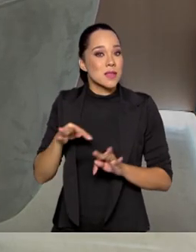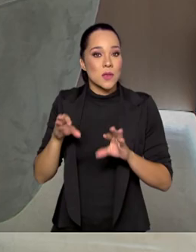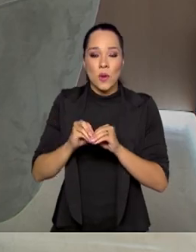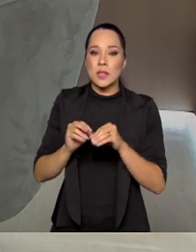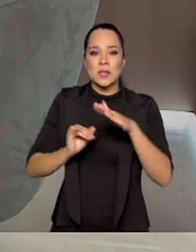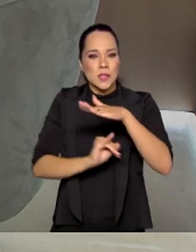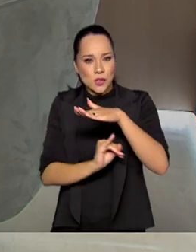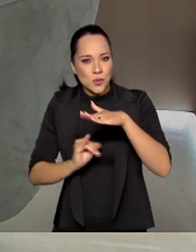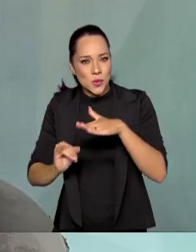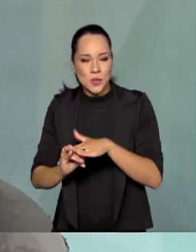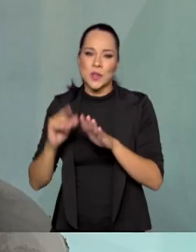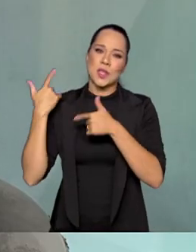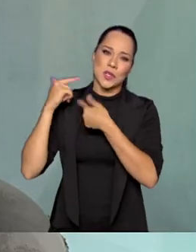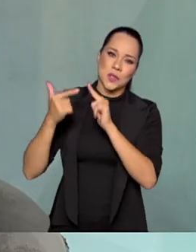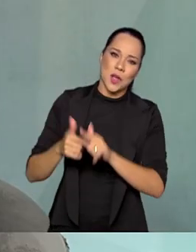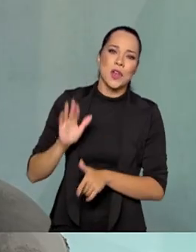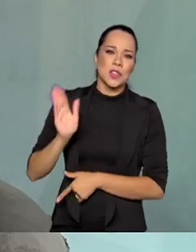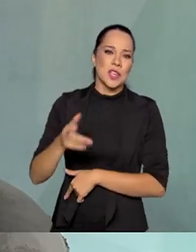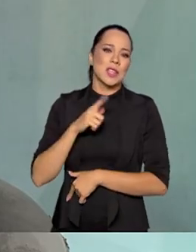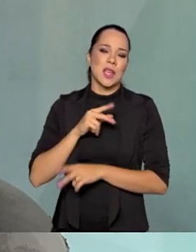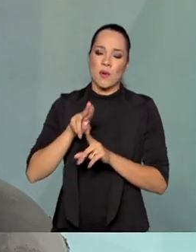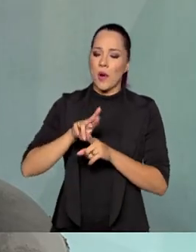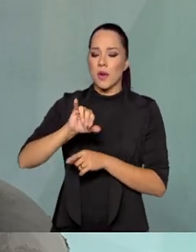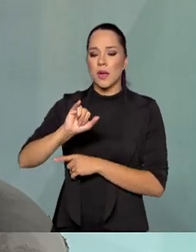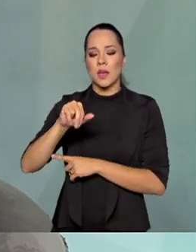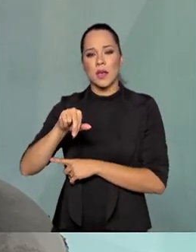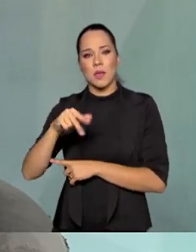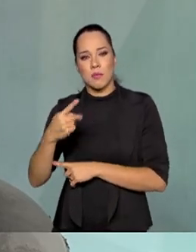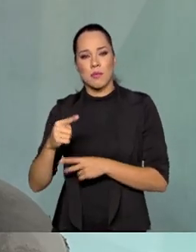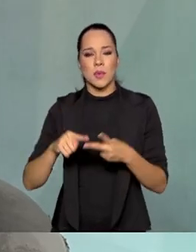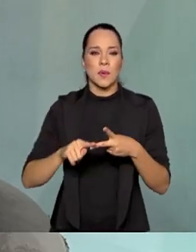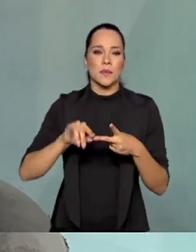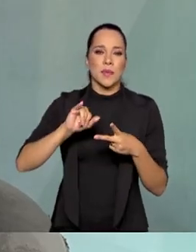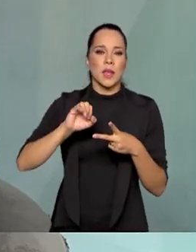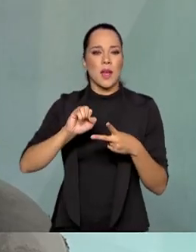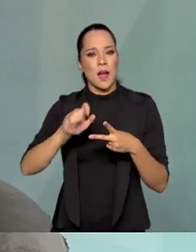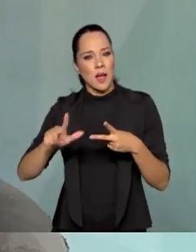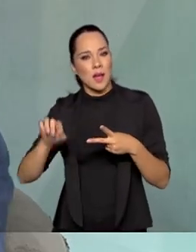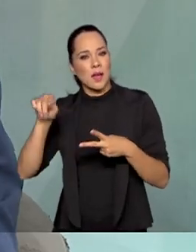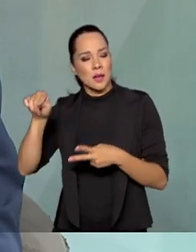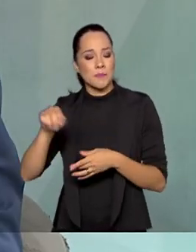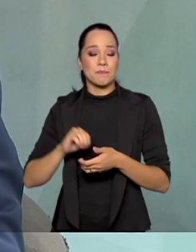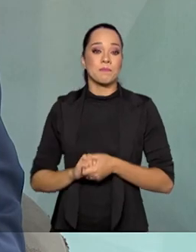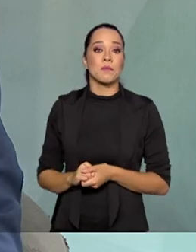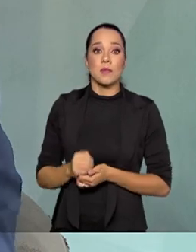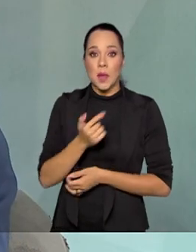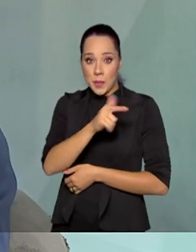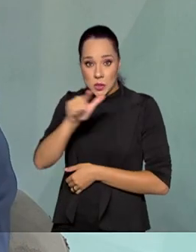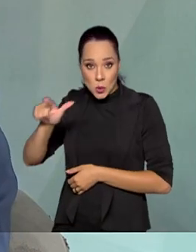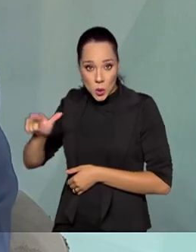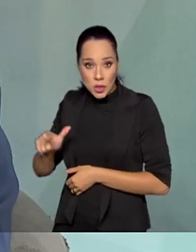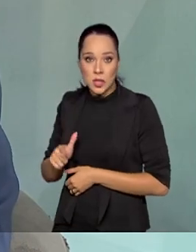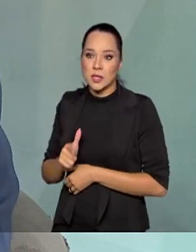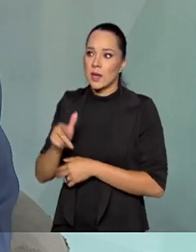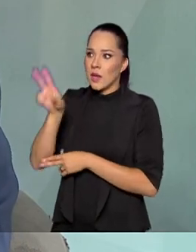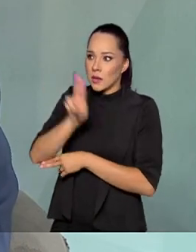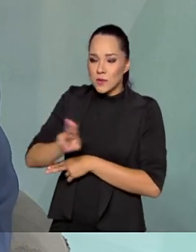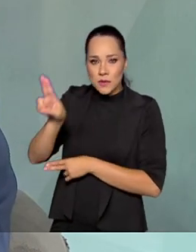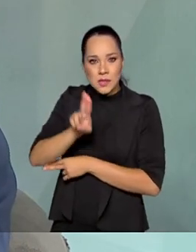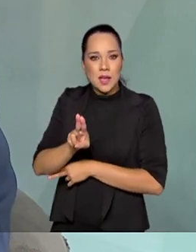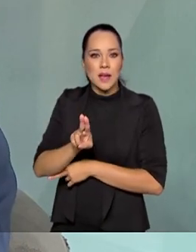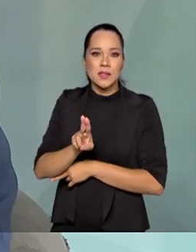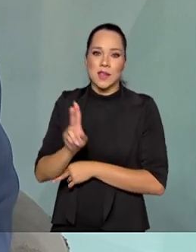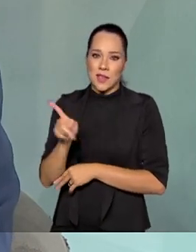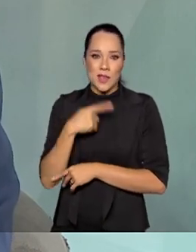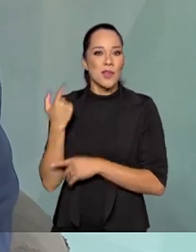instituições tradicionais que nós temos, como o INPE, o IAE, lá em São José dos Campos, mas essas outras que estão em outras universidades e as